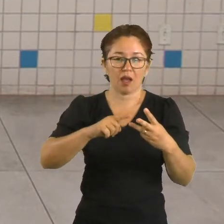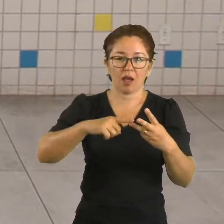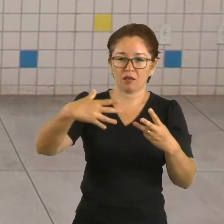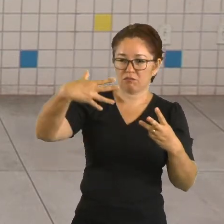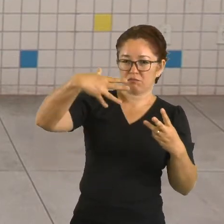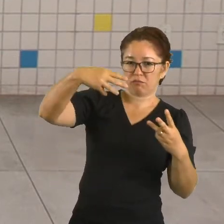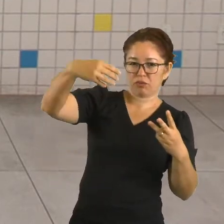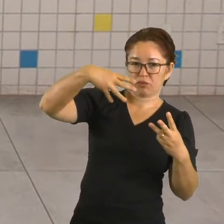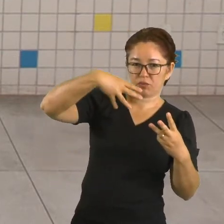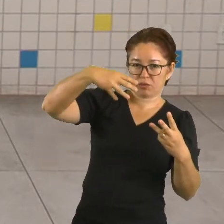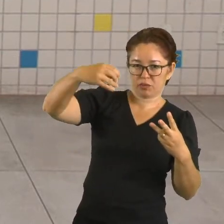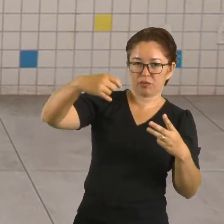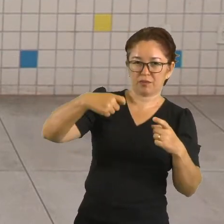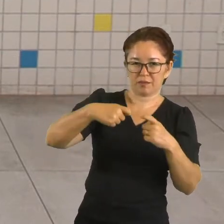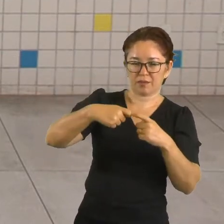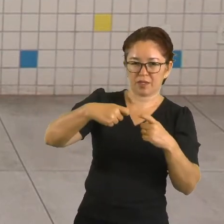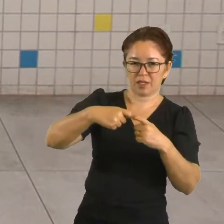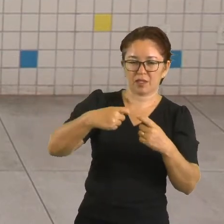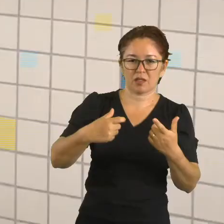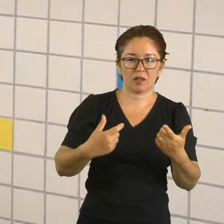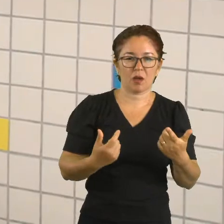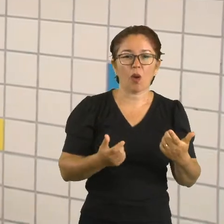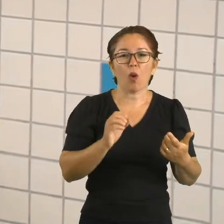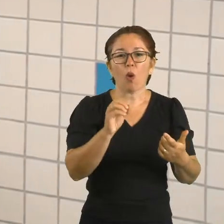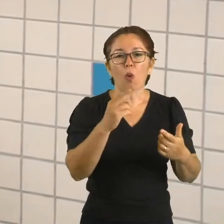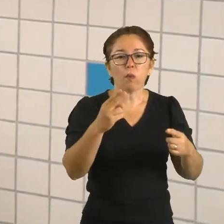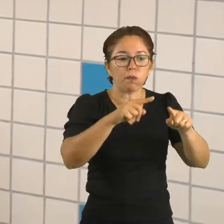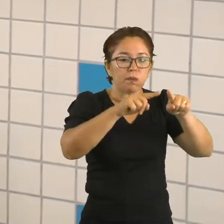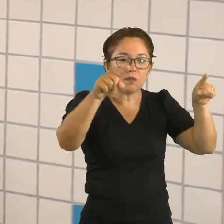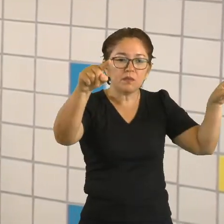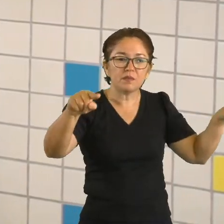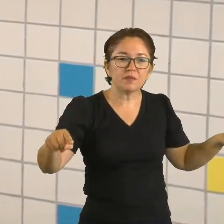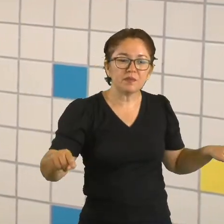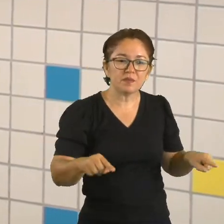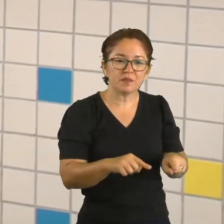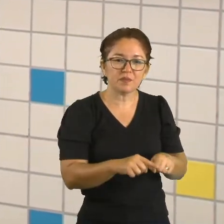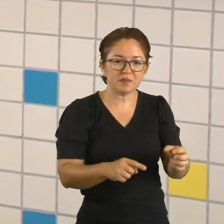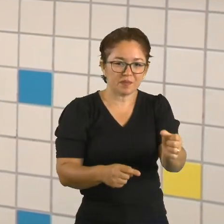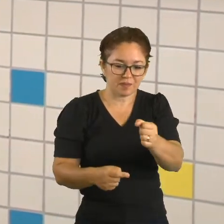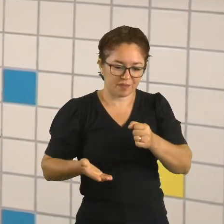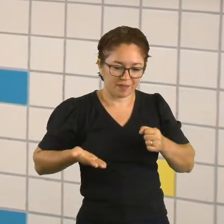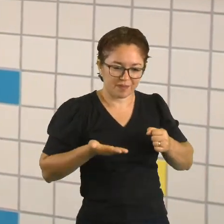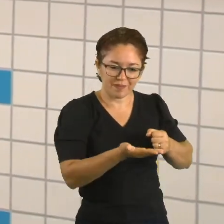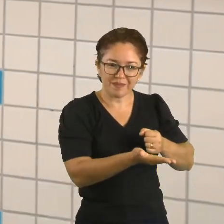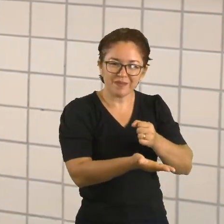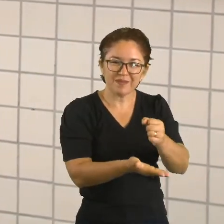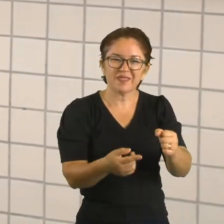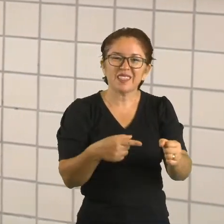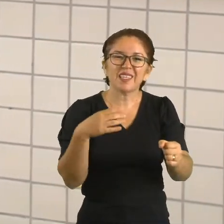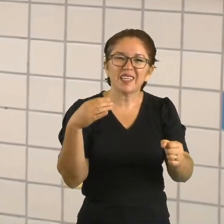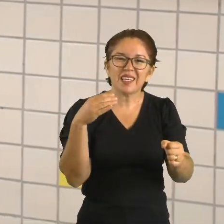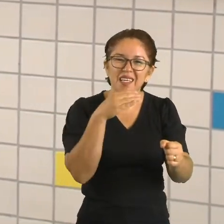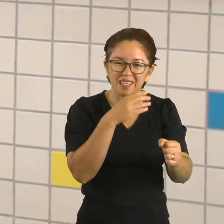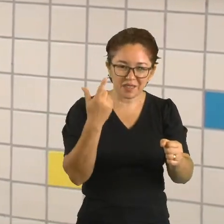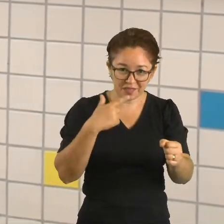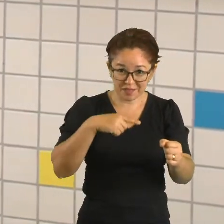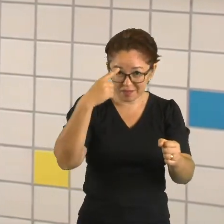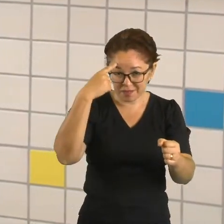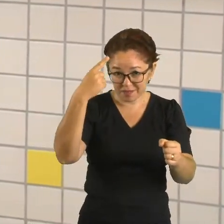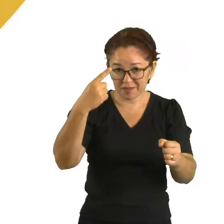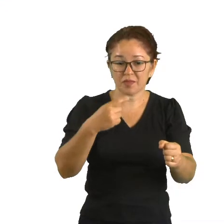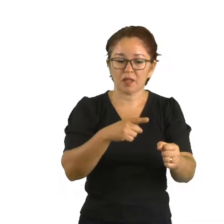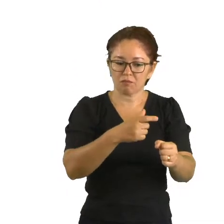-ondas. As ondas, elas possuem três tipos de direção. O que nós chamamos de